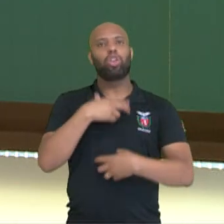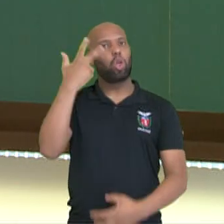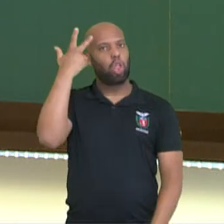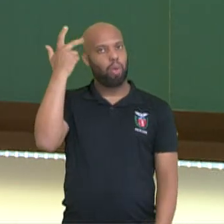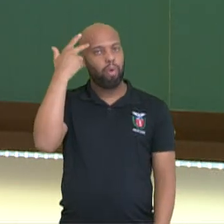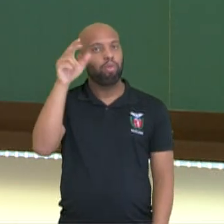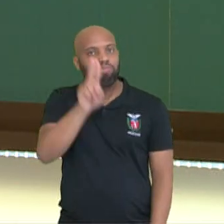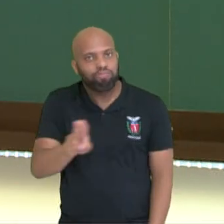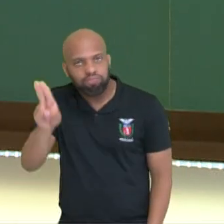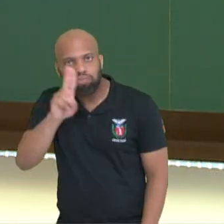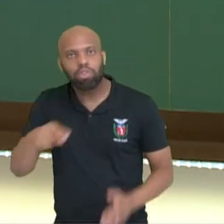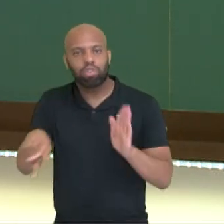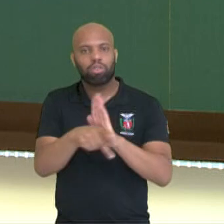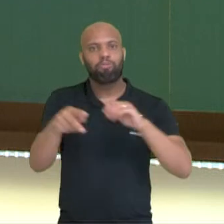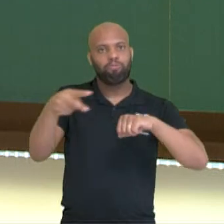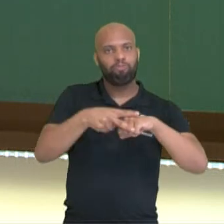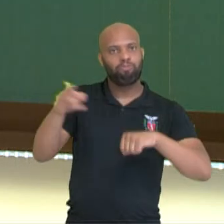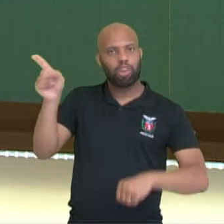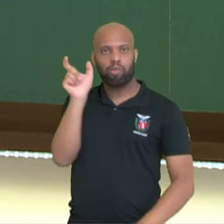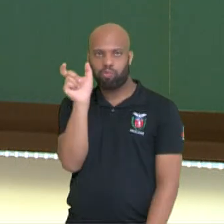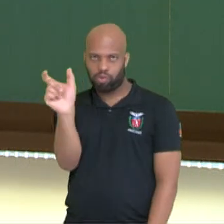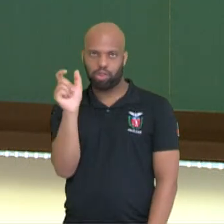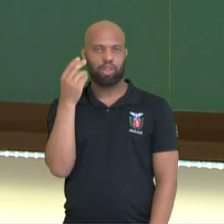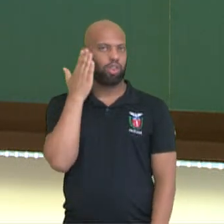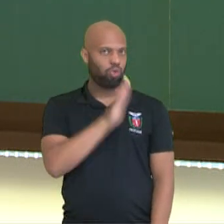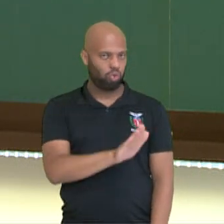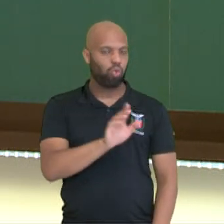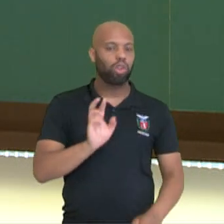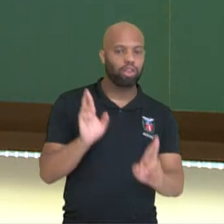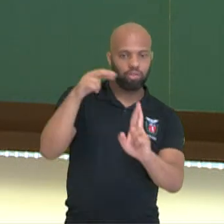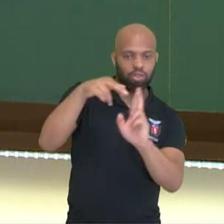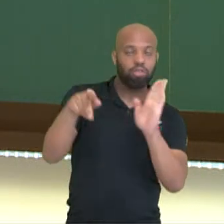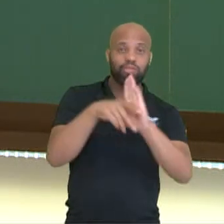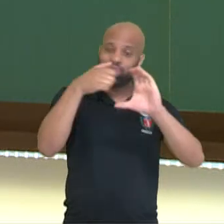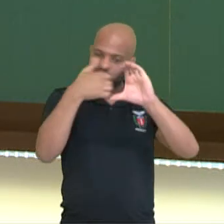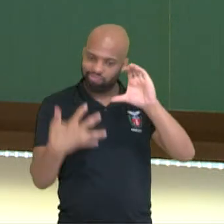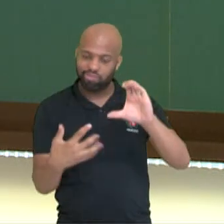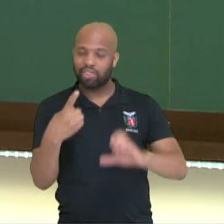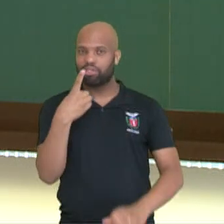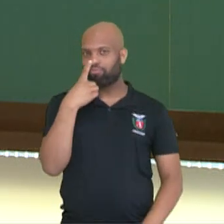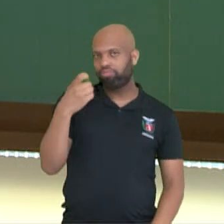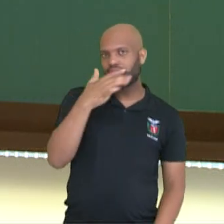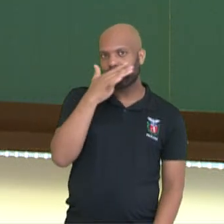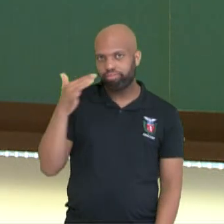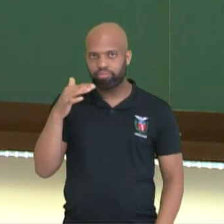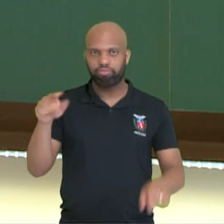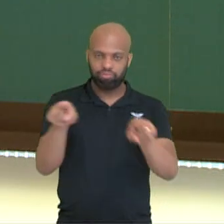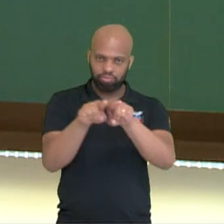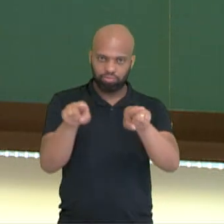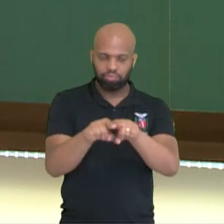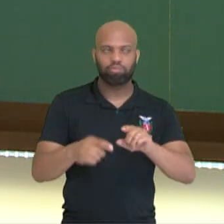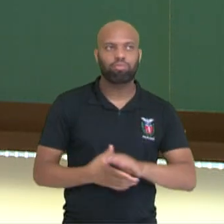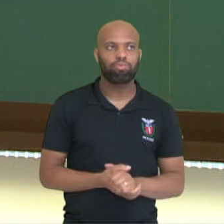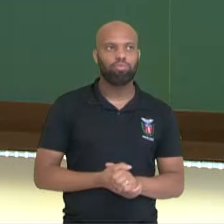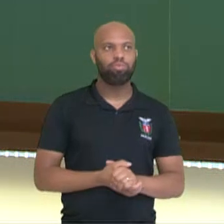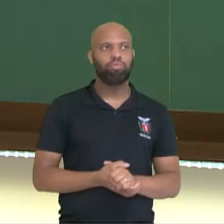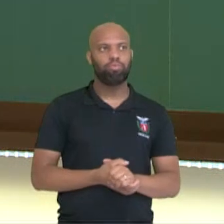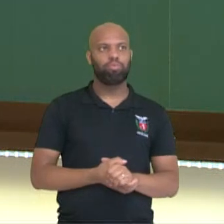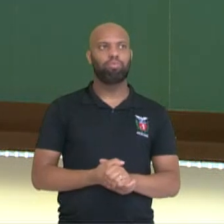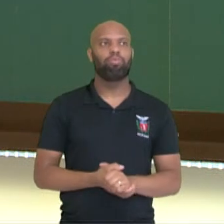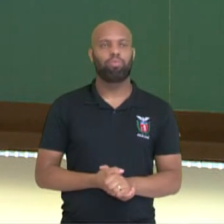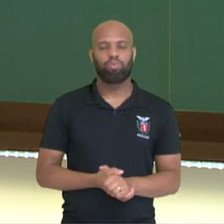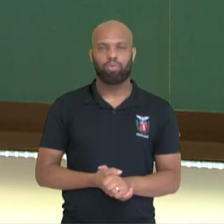de utilizar esse verbo para se referir aí, para caracterizar um cheiro, um olor. Ele